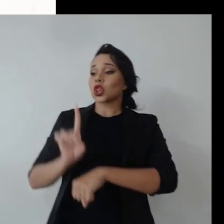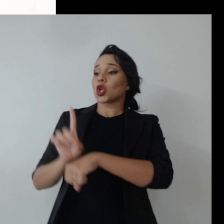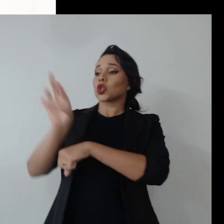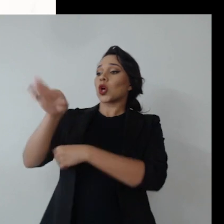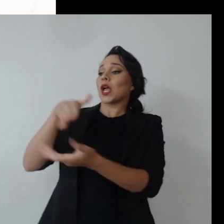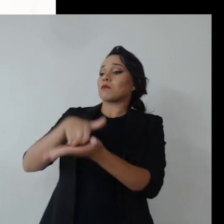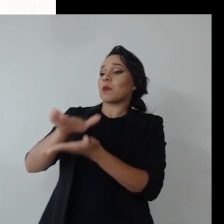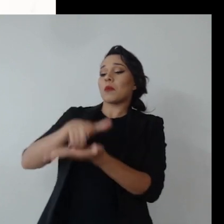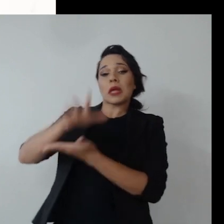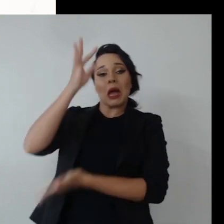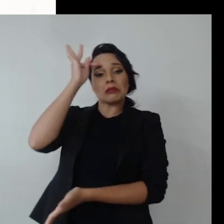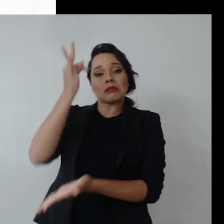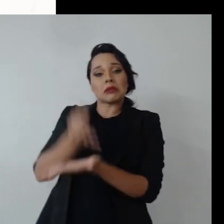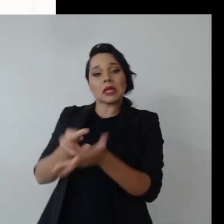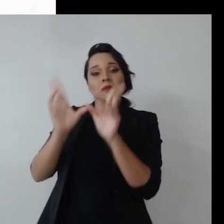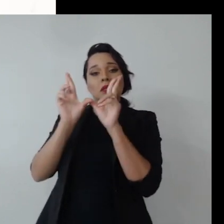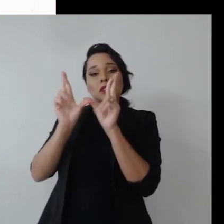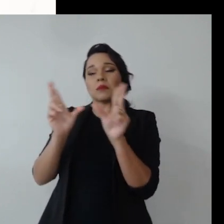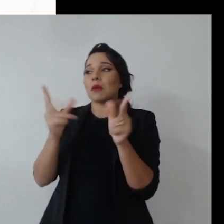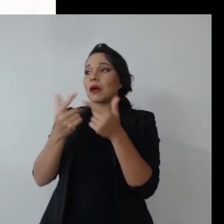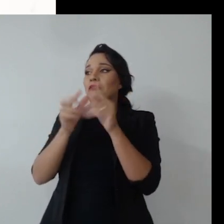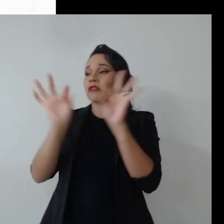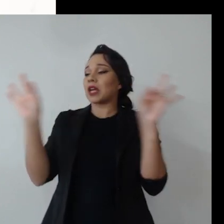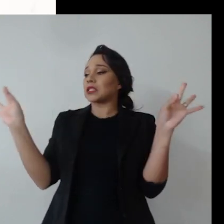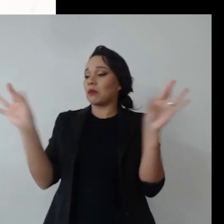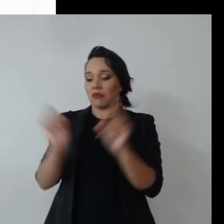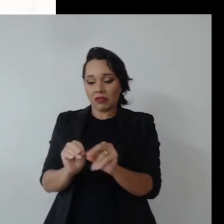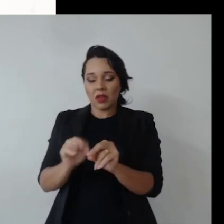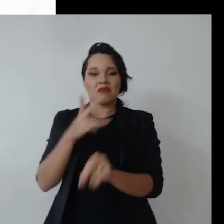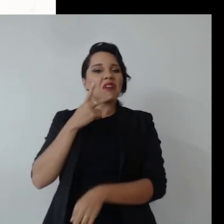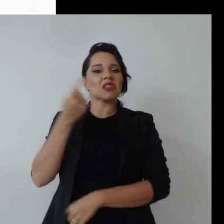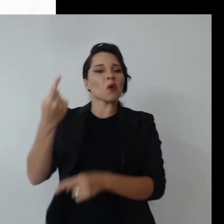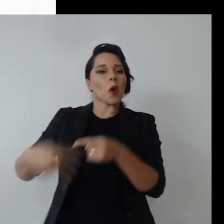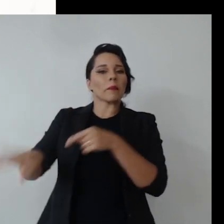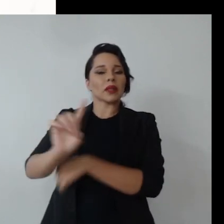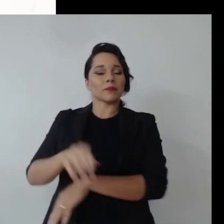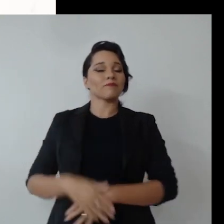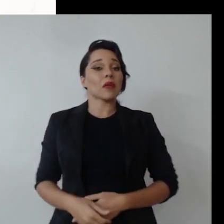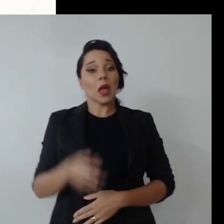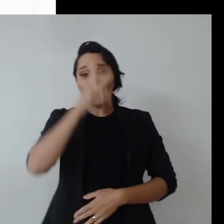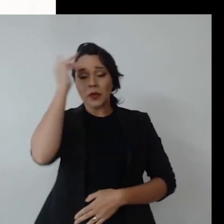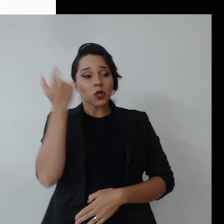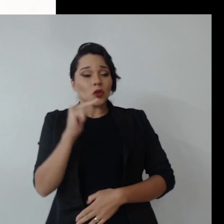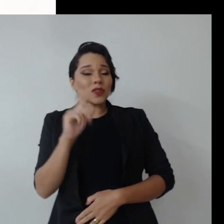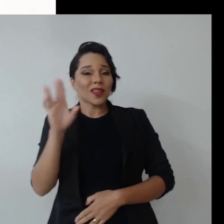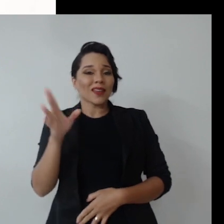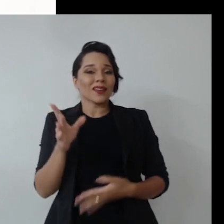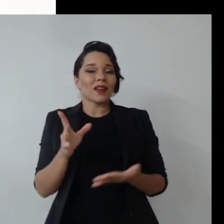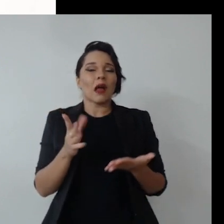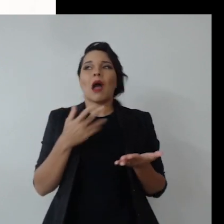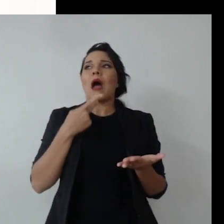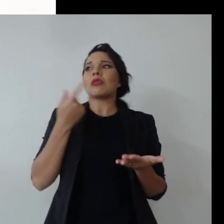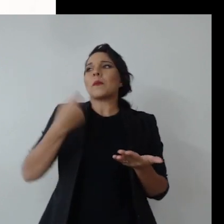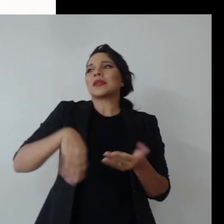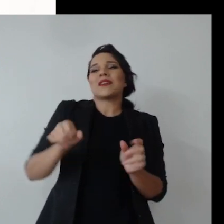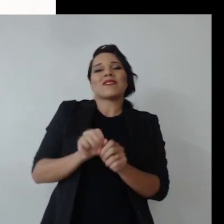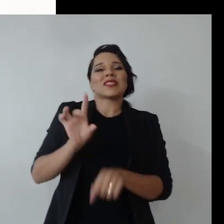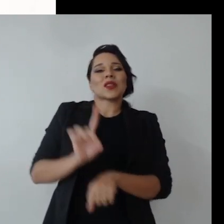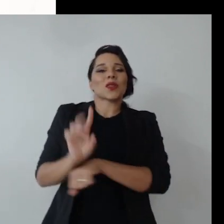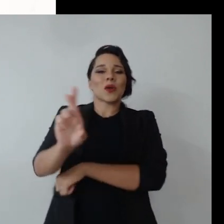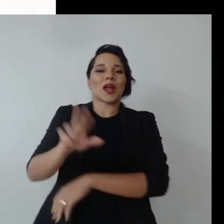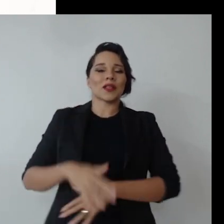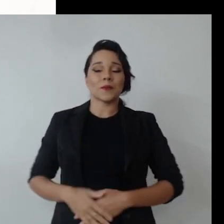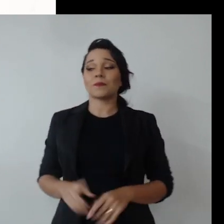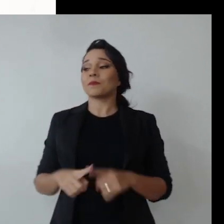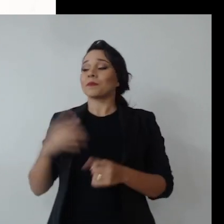doutorado para publicar uma tese e eles reduzem uma frase. Tipo assim, isso não dá certo. Mas aí a pessoa não tem isso. Tipo assim, já que eles não precisam fazer o